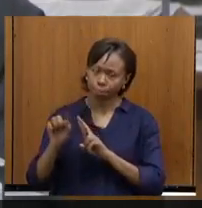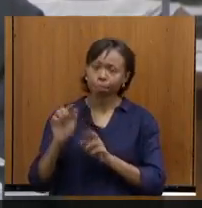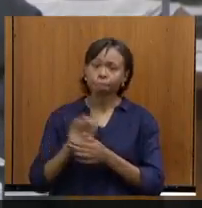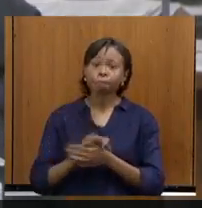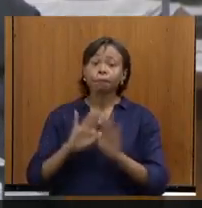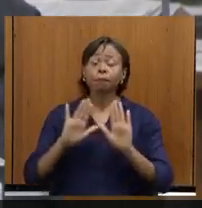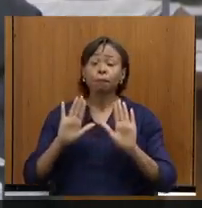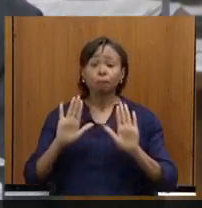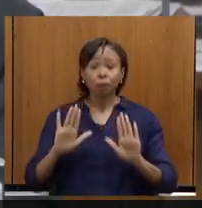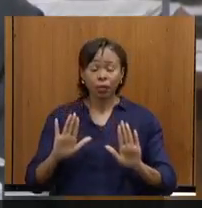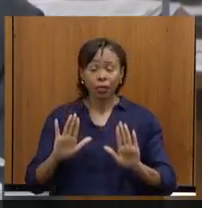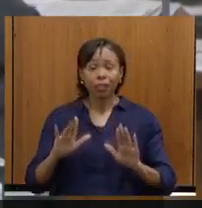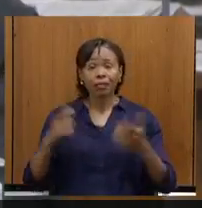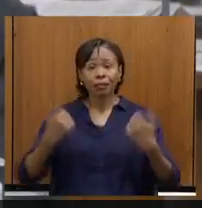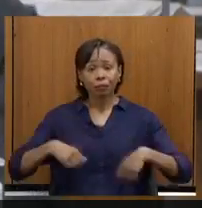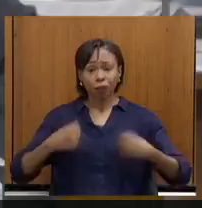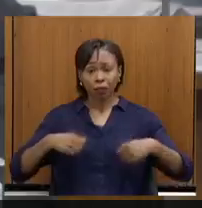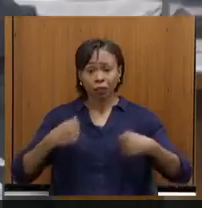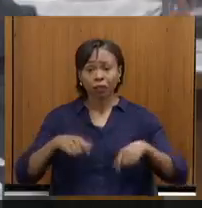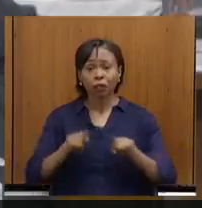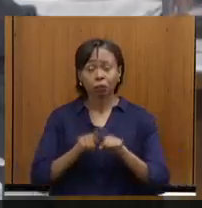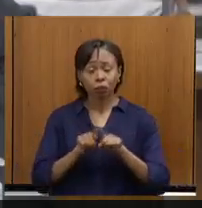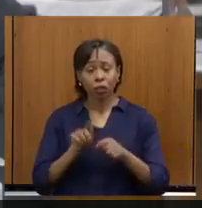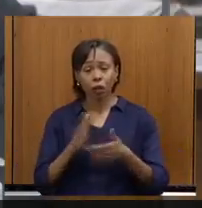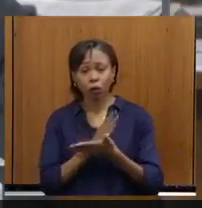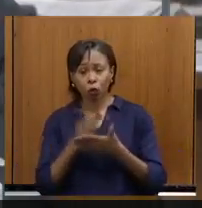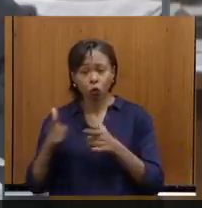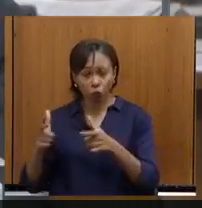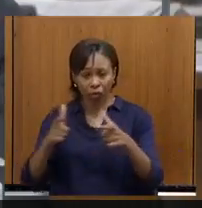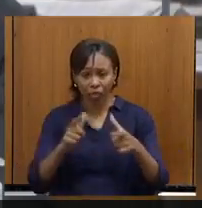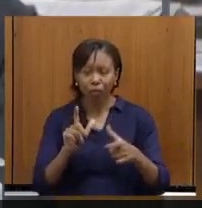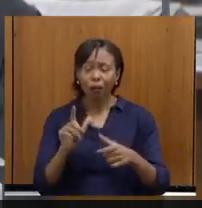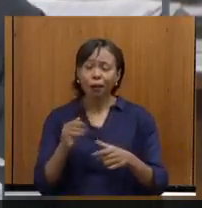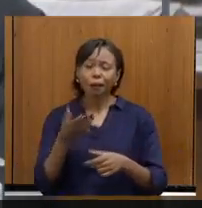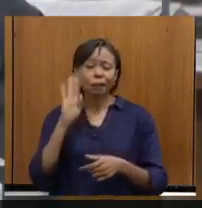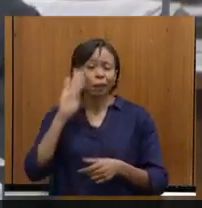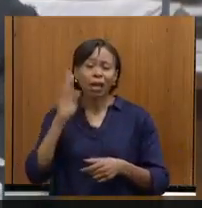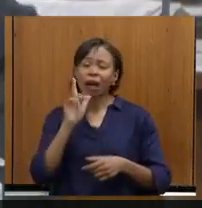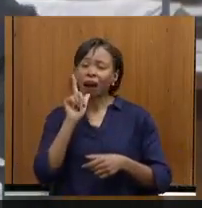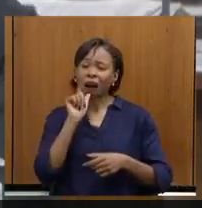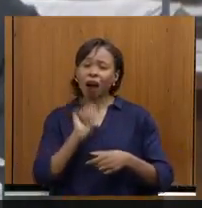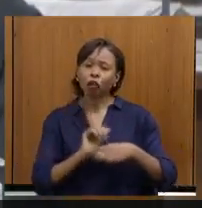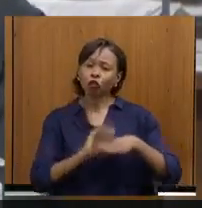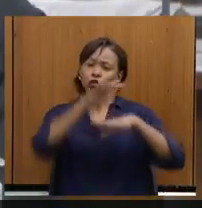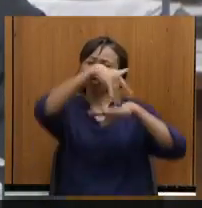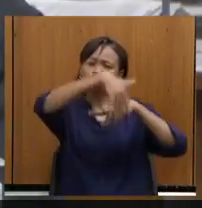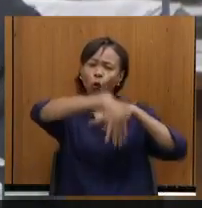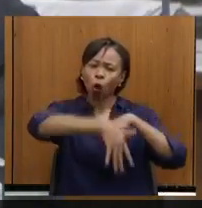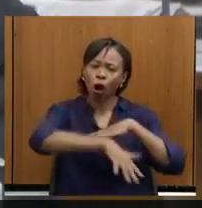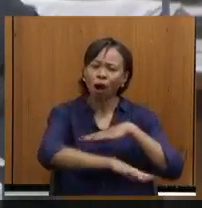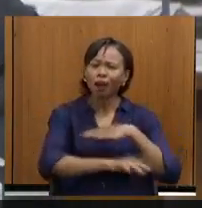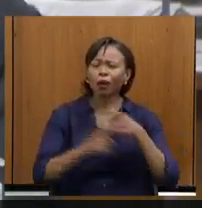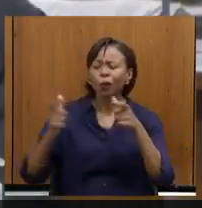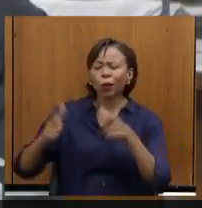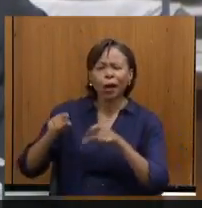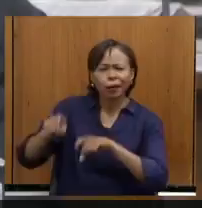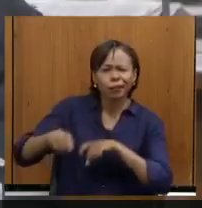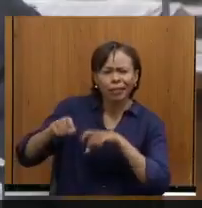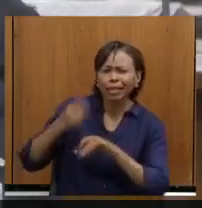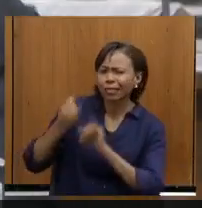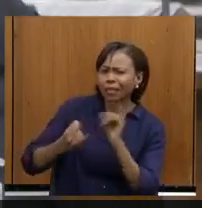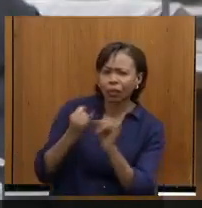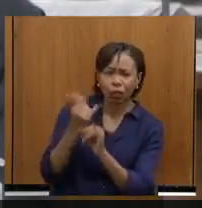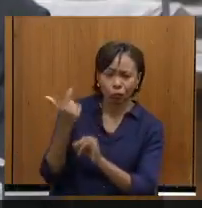entanto, é necessário ainda, em lugares, em cachoeiras, sobretudo, na zona rural, onde a internet não pega, nas